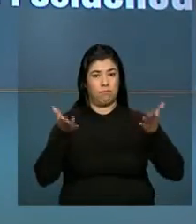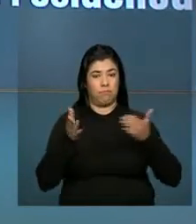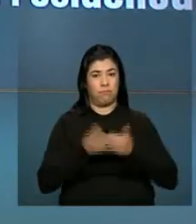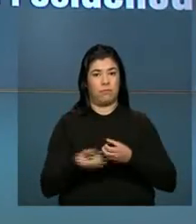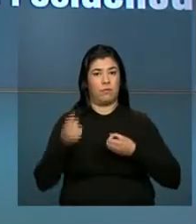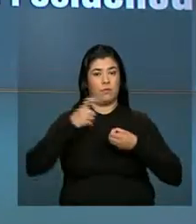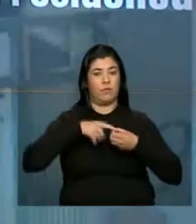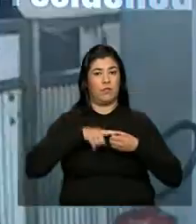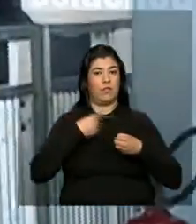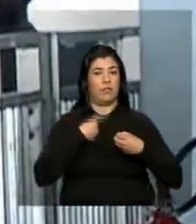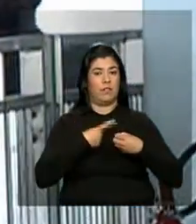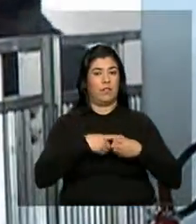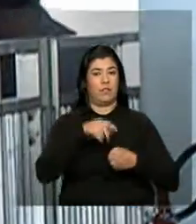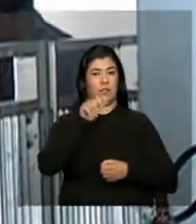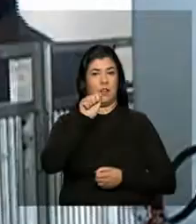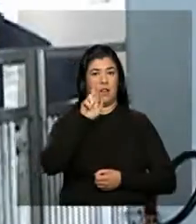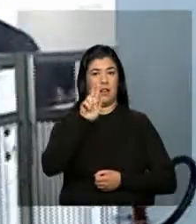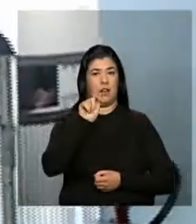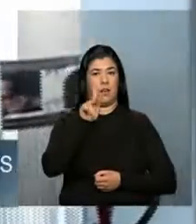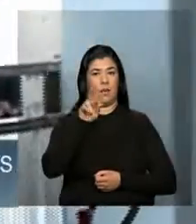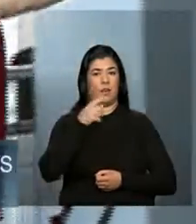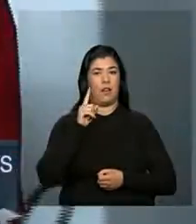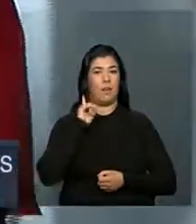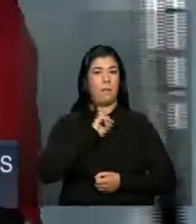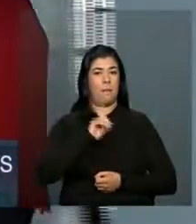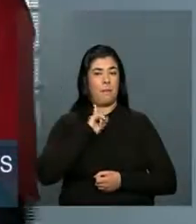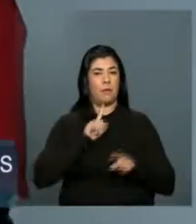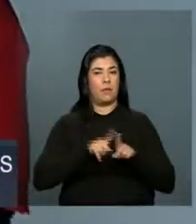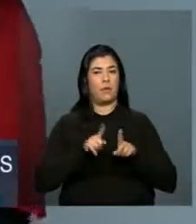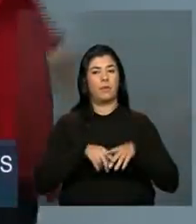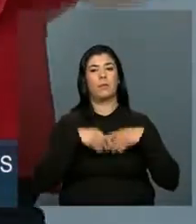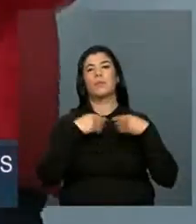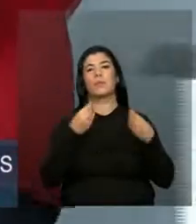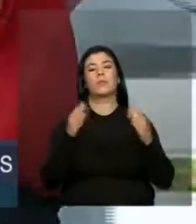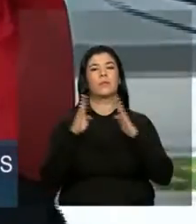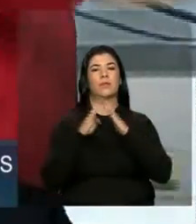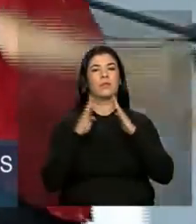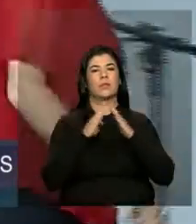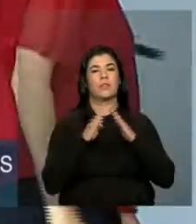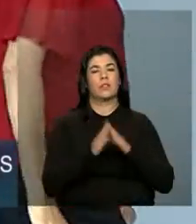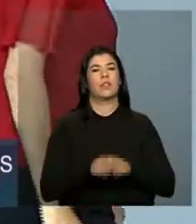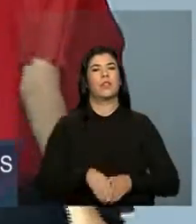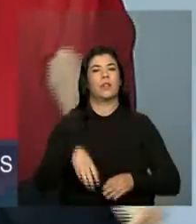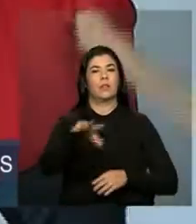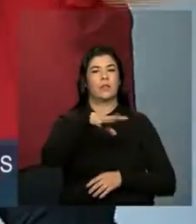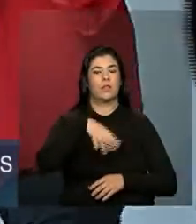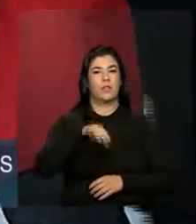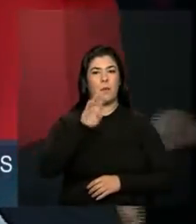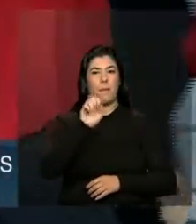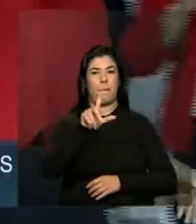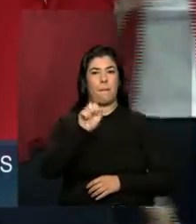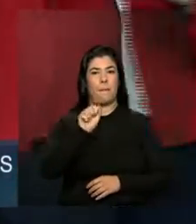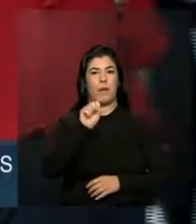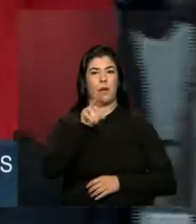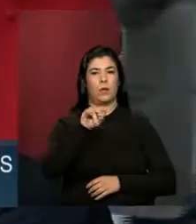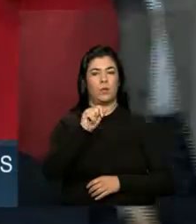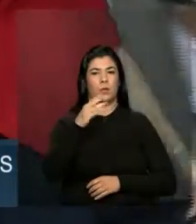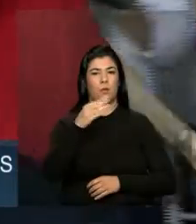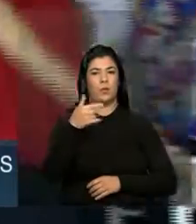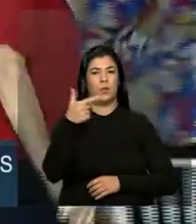1.472 unidades dos residenciais Bela Suíça 2 e 3. Vamos acompanhar a cerimônia.